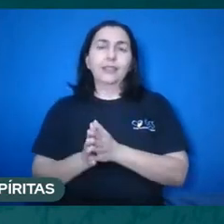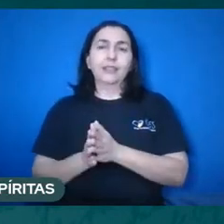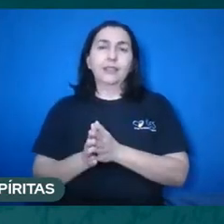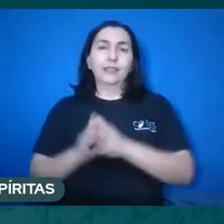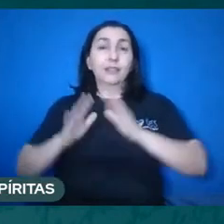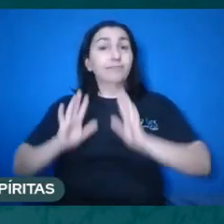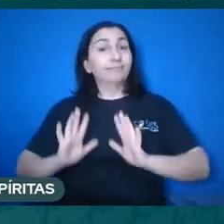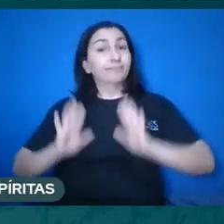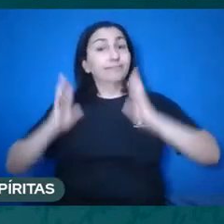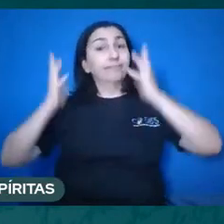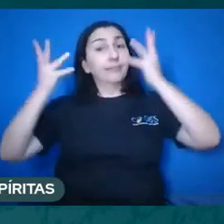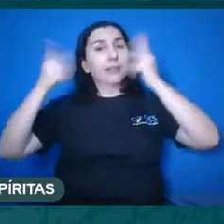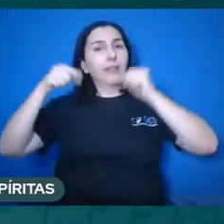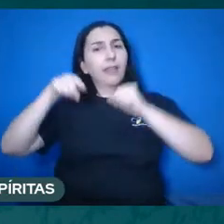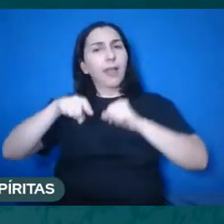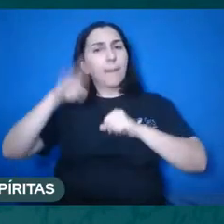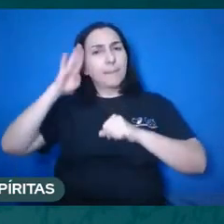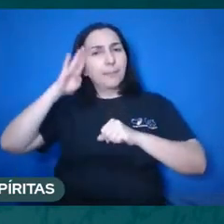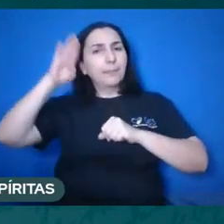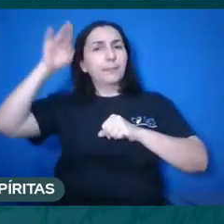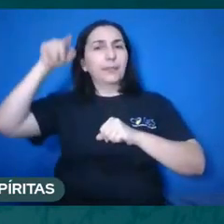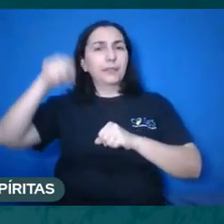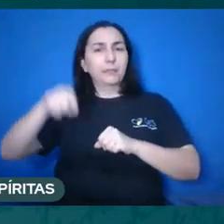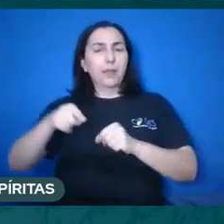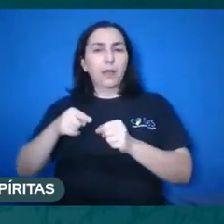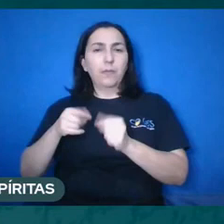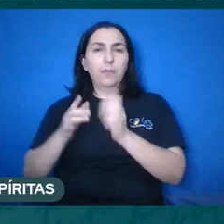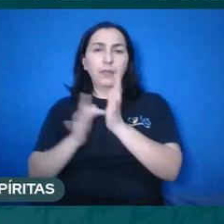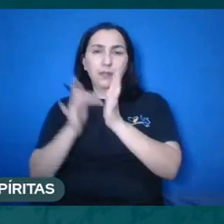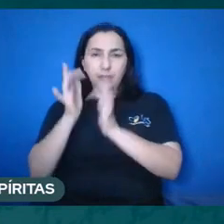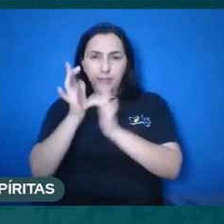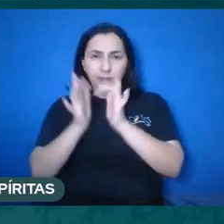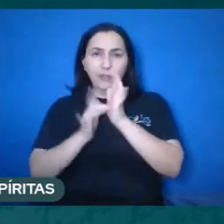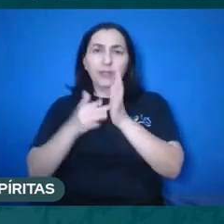cristianismo, né? E então